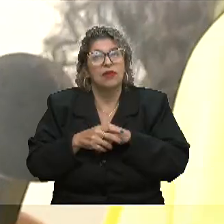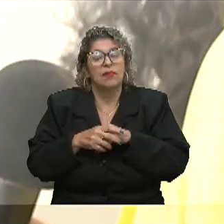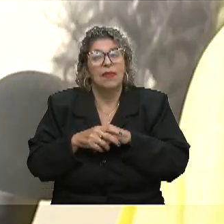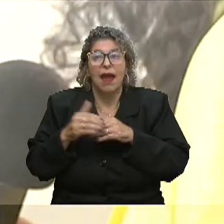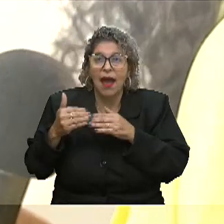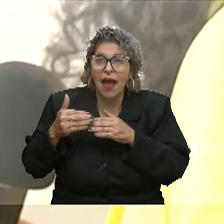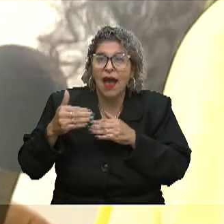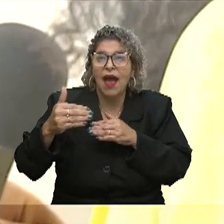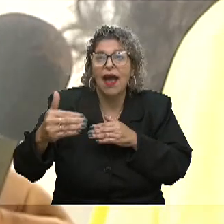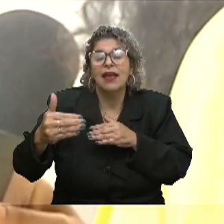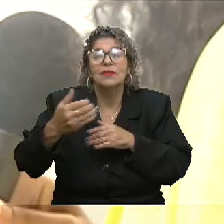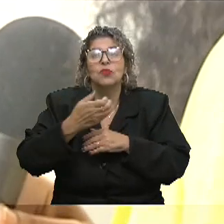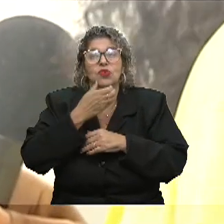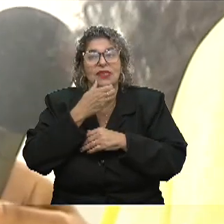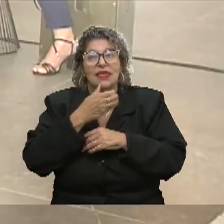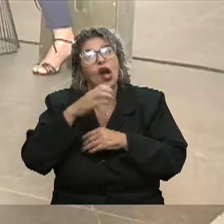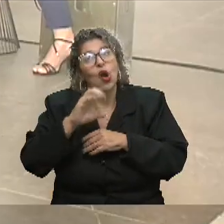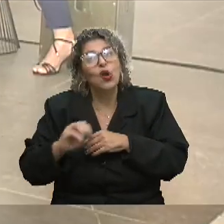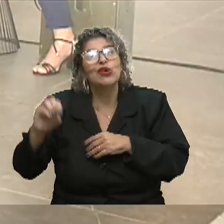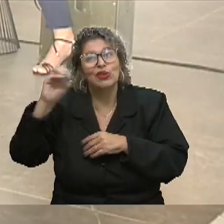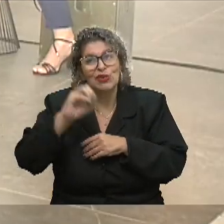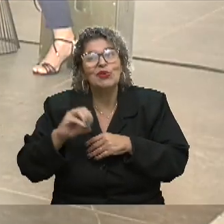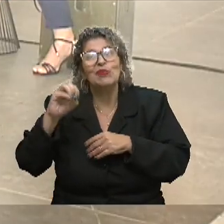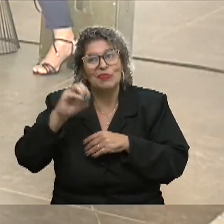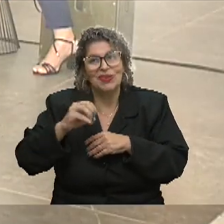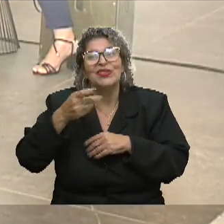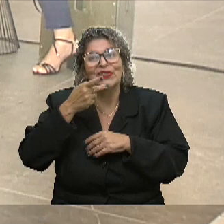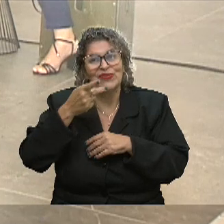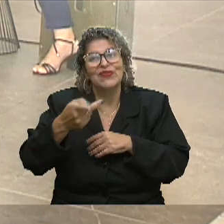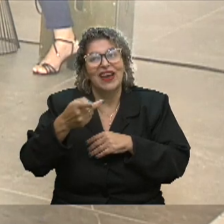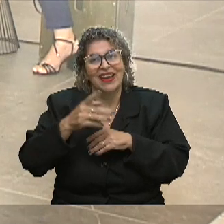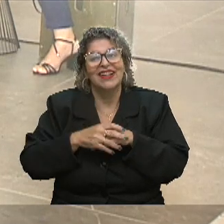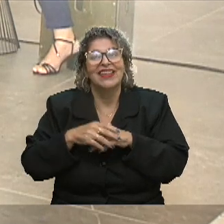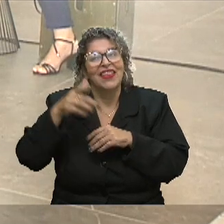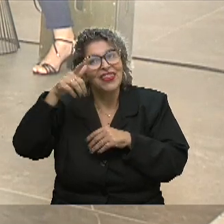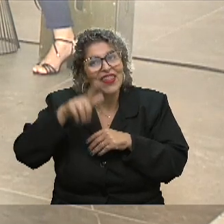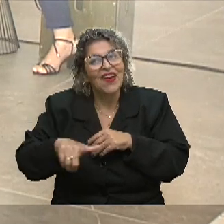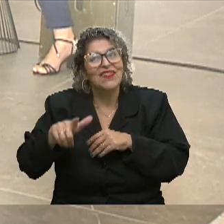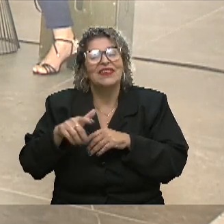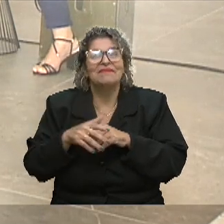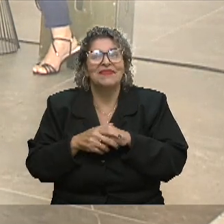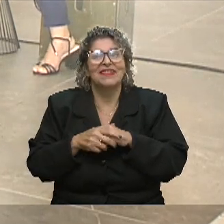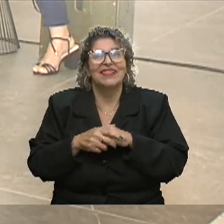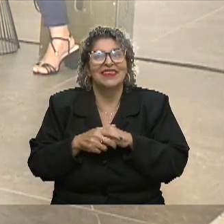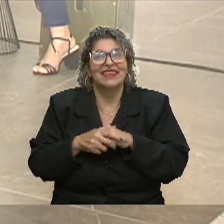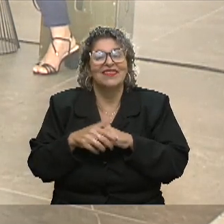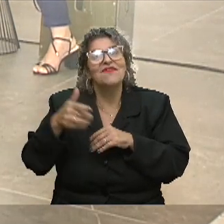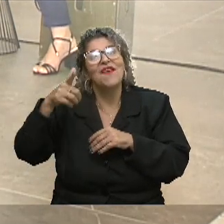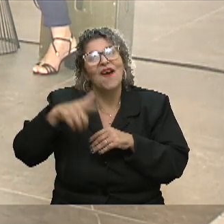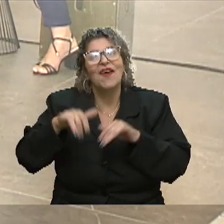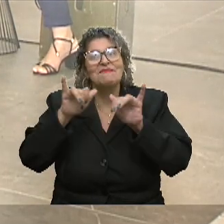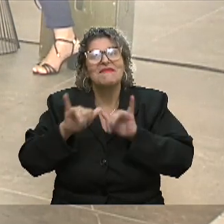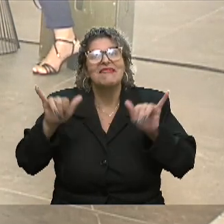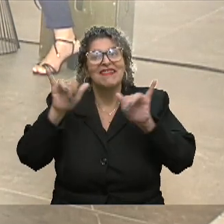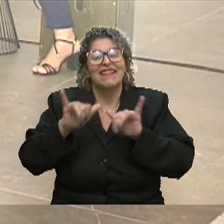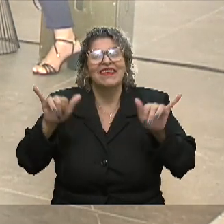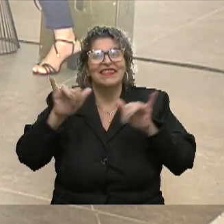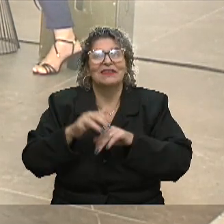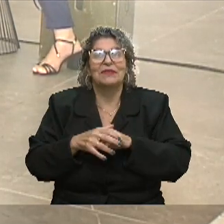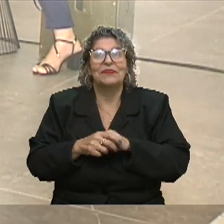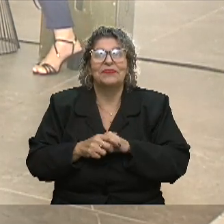fim do ano. Em outubro a gente volta a falar sobre isso, outubro aí a gente conversa, a gente faz um novo programa. A faz um novo, exatamente.